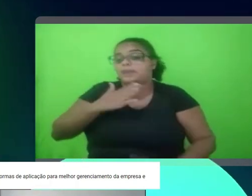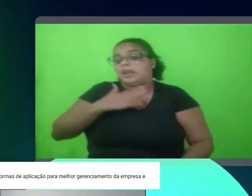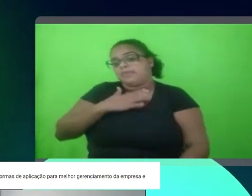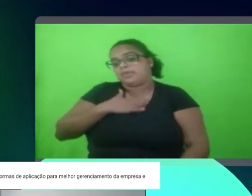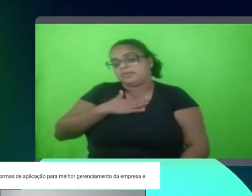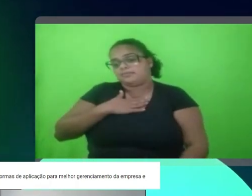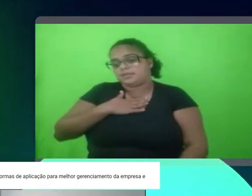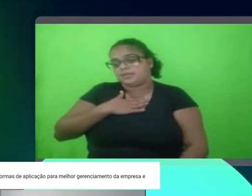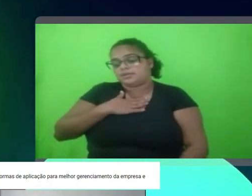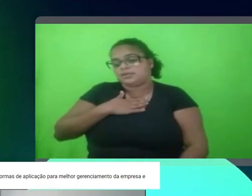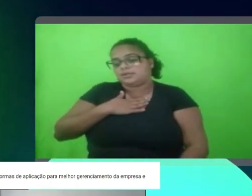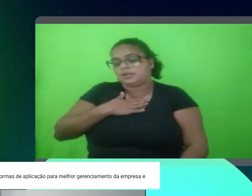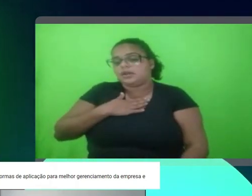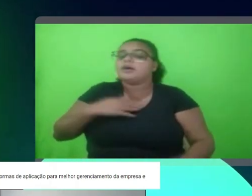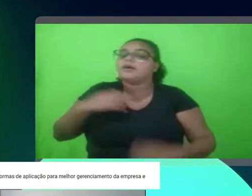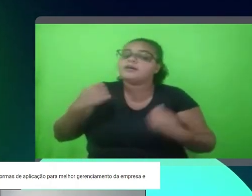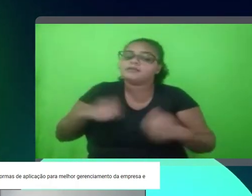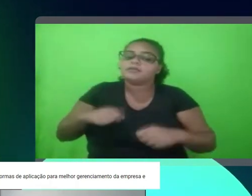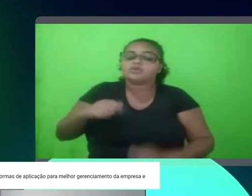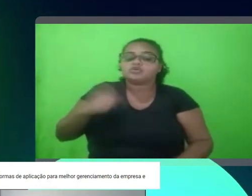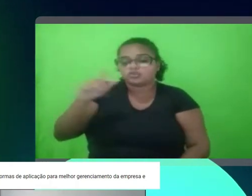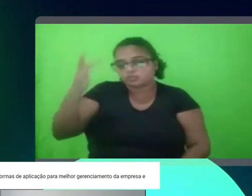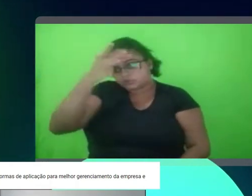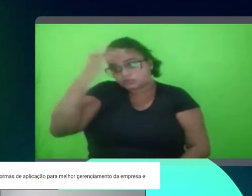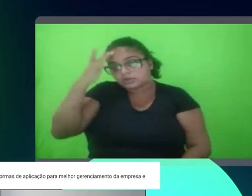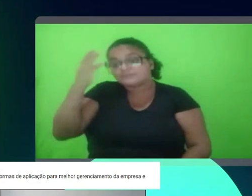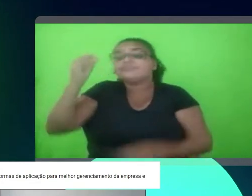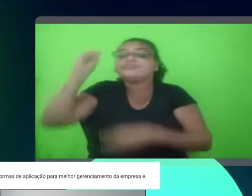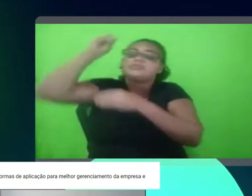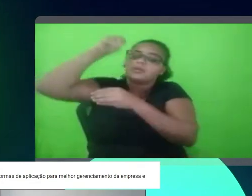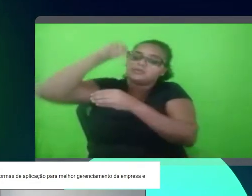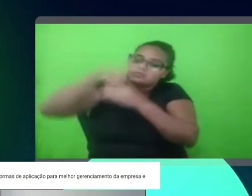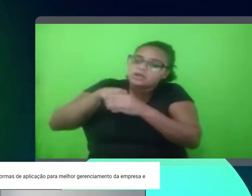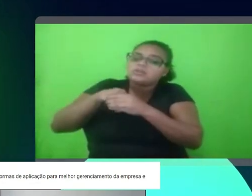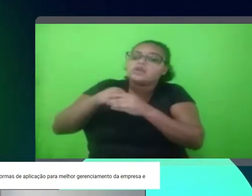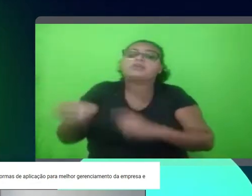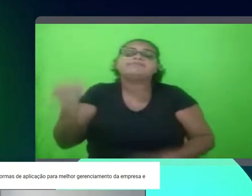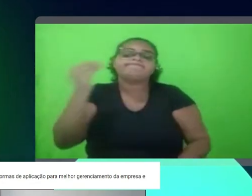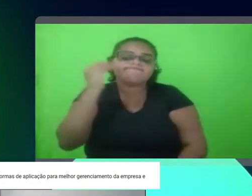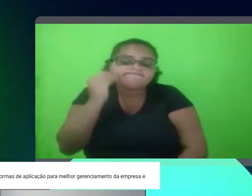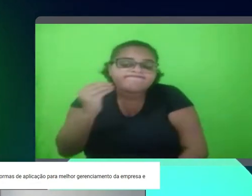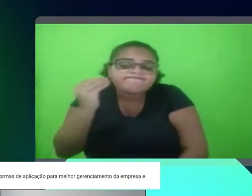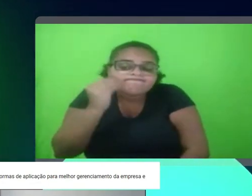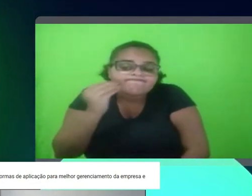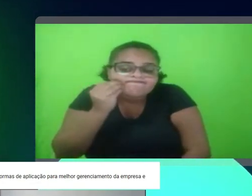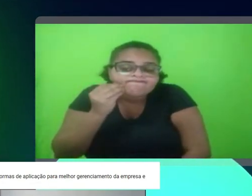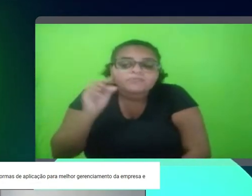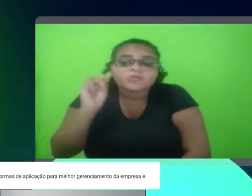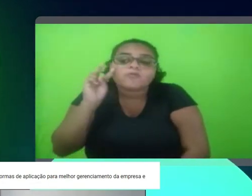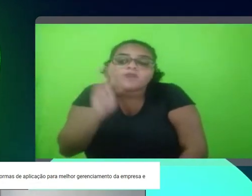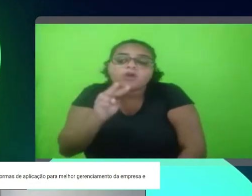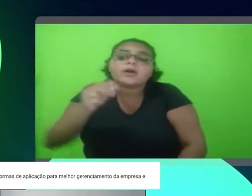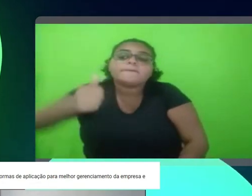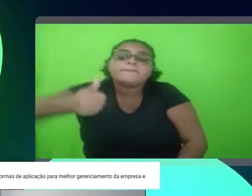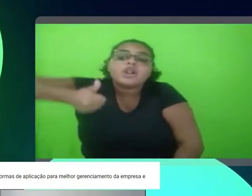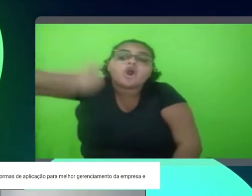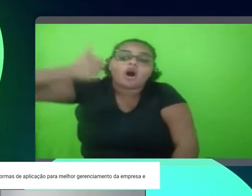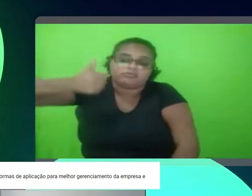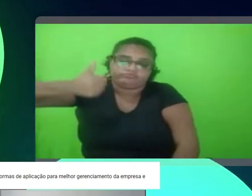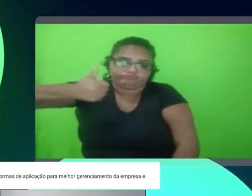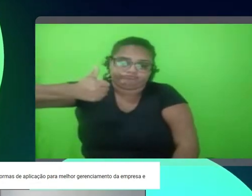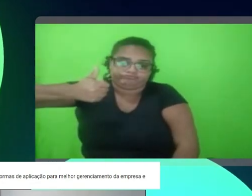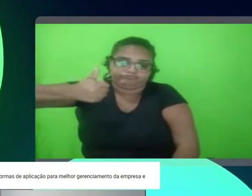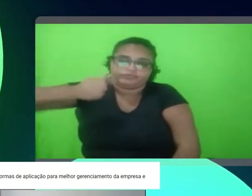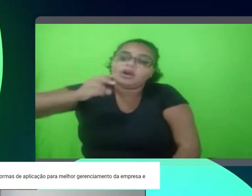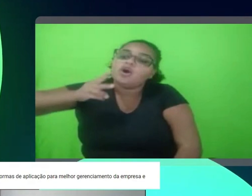acho que assim, é natural, a gente tem que, é, dentro disso, né, pô, vamos testar, vamos ver o que é melhor, né, e